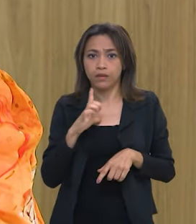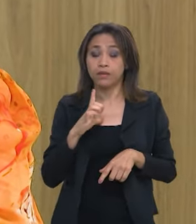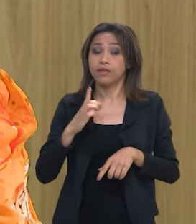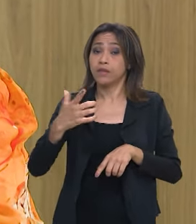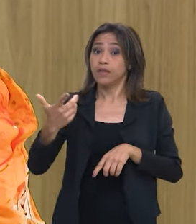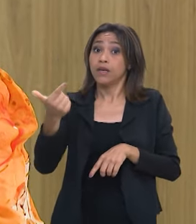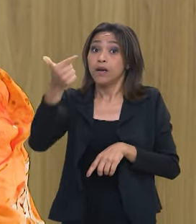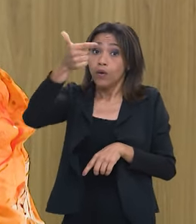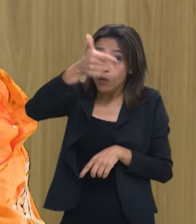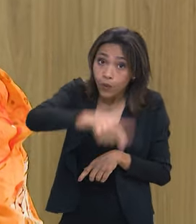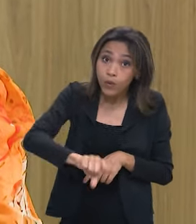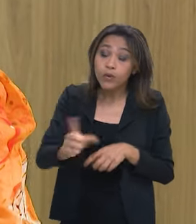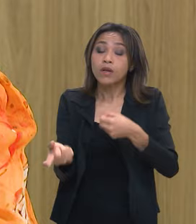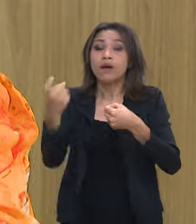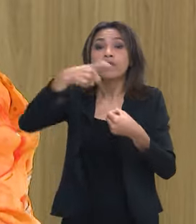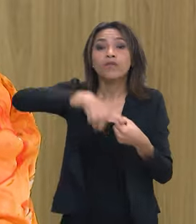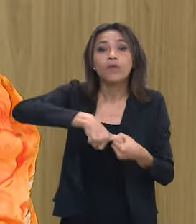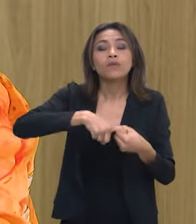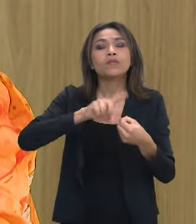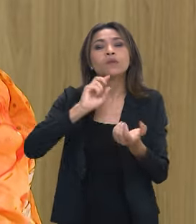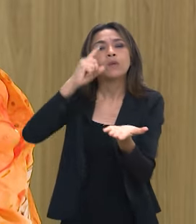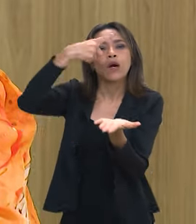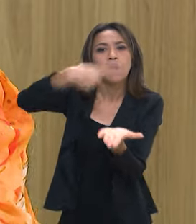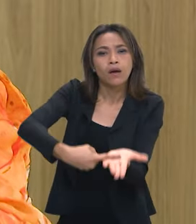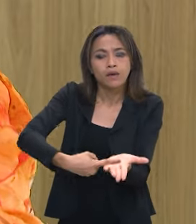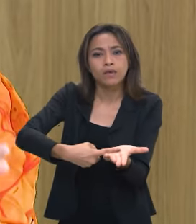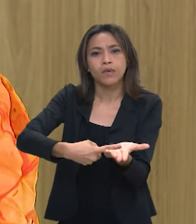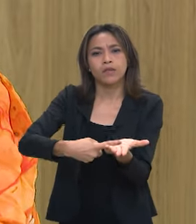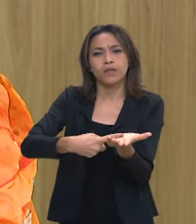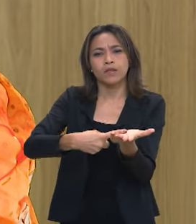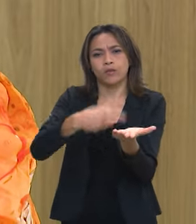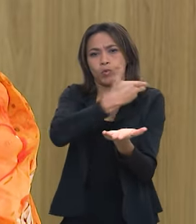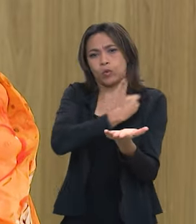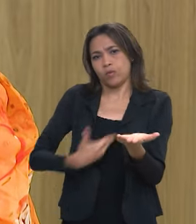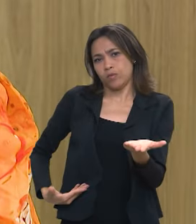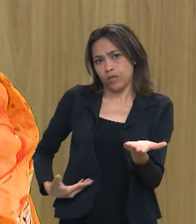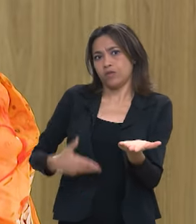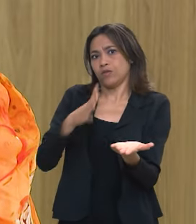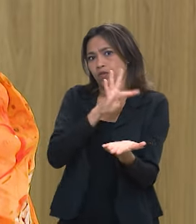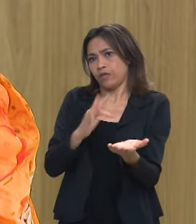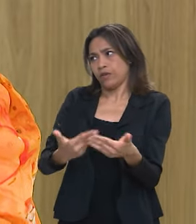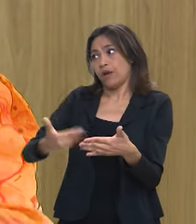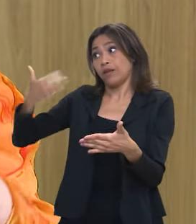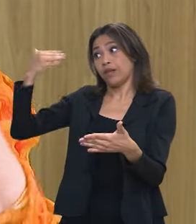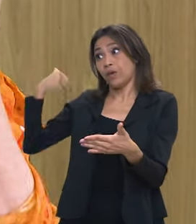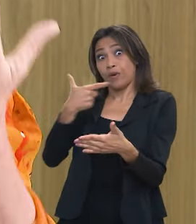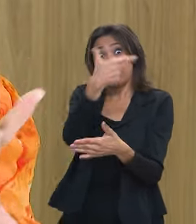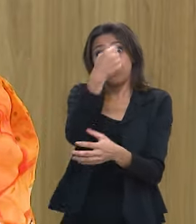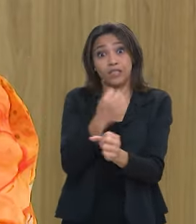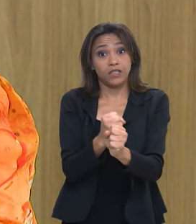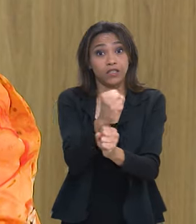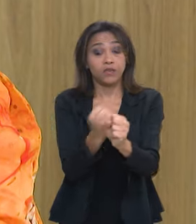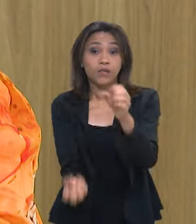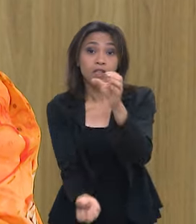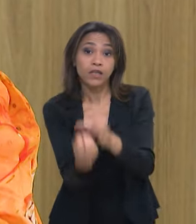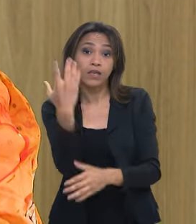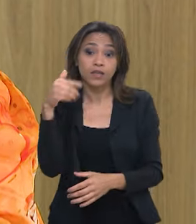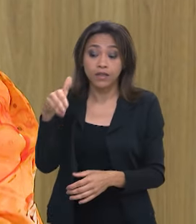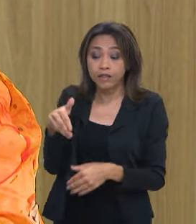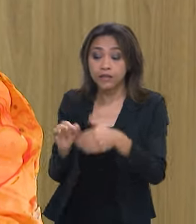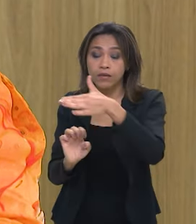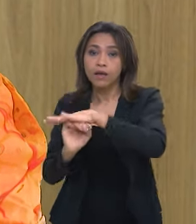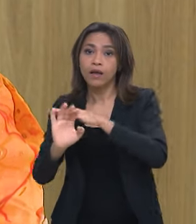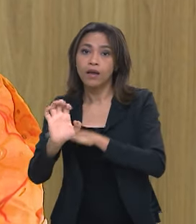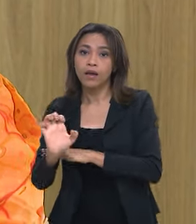nos hemoderivados retomando um compromisso de governo anterior há 20 anos foi